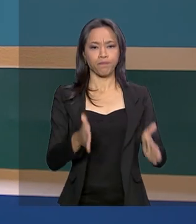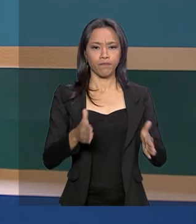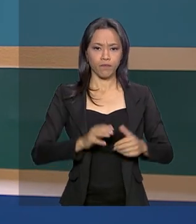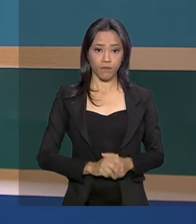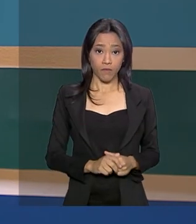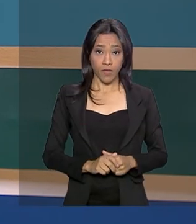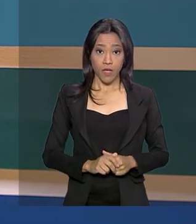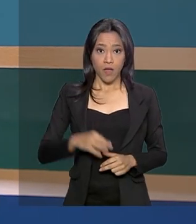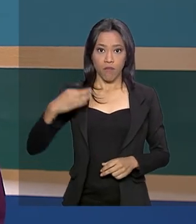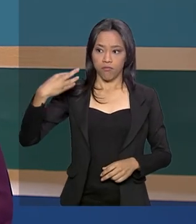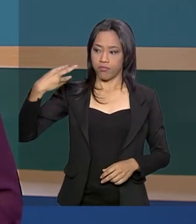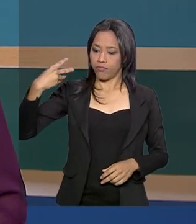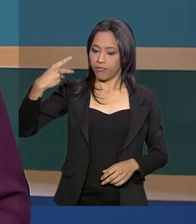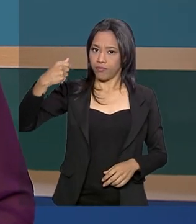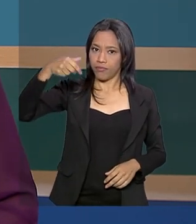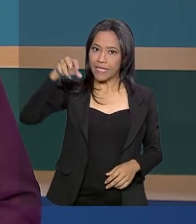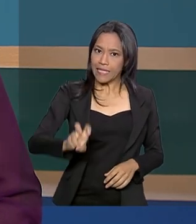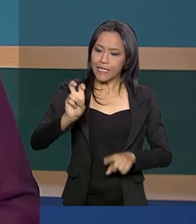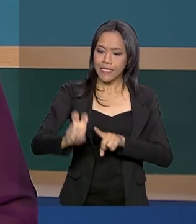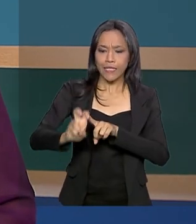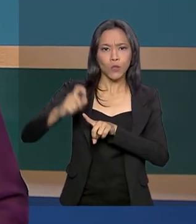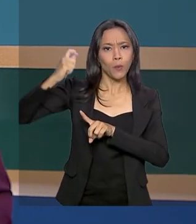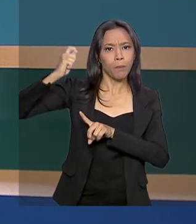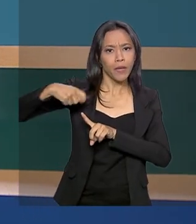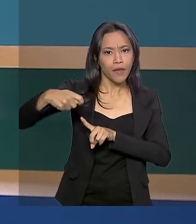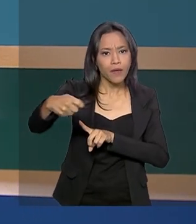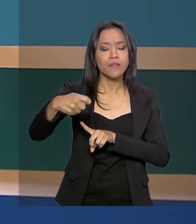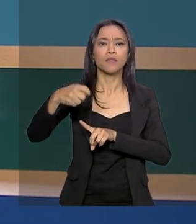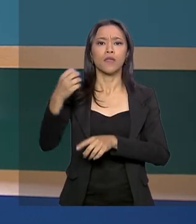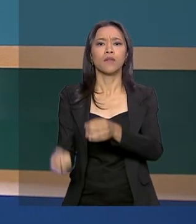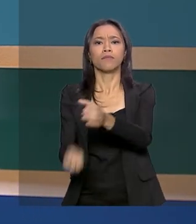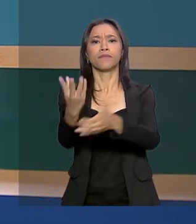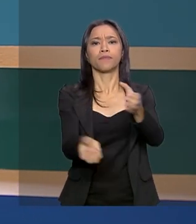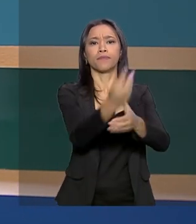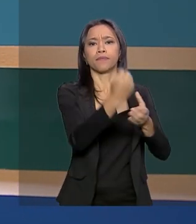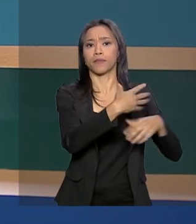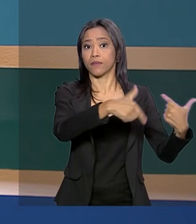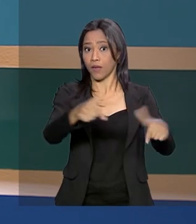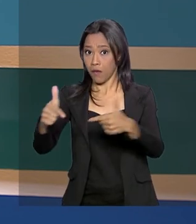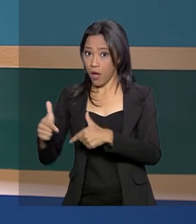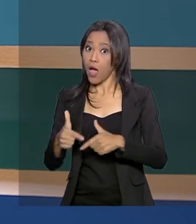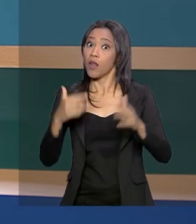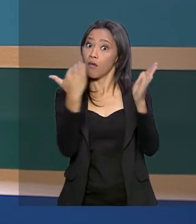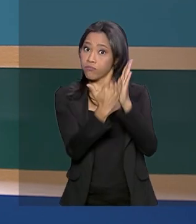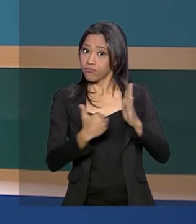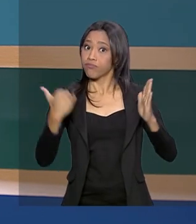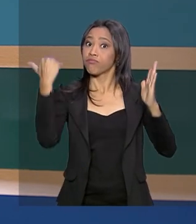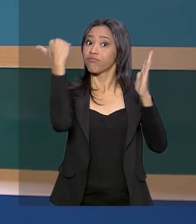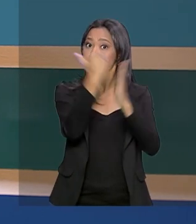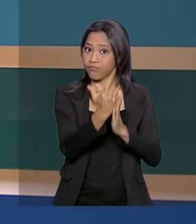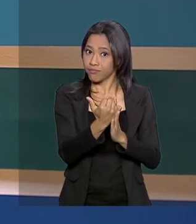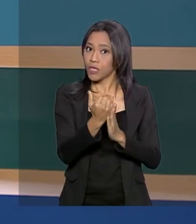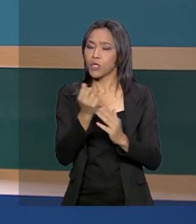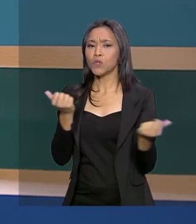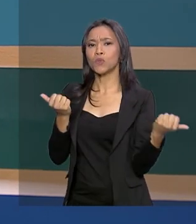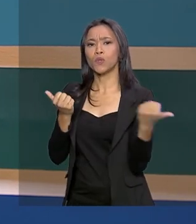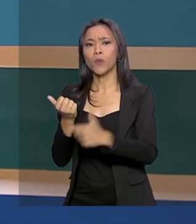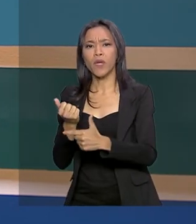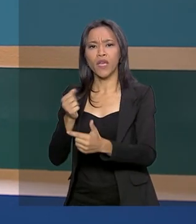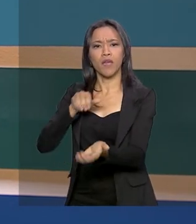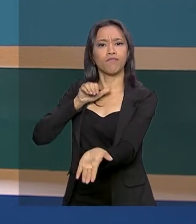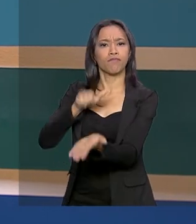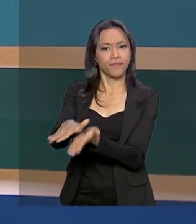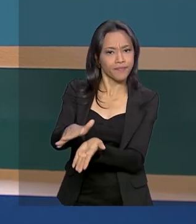Pelo quinto mês seguido, a geração de empregos no país superou o número de demissões. De acordo com o